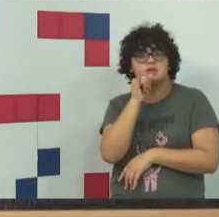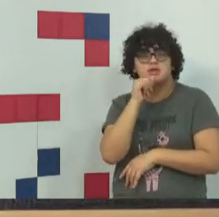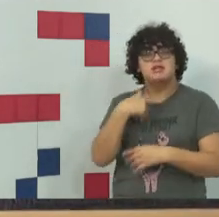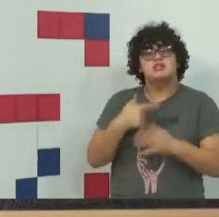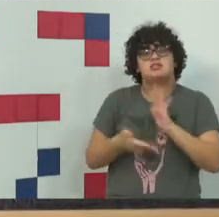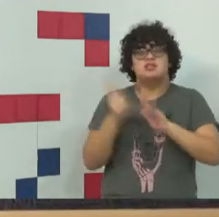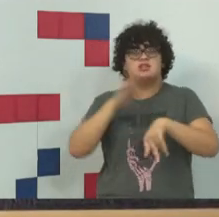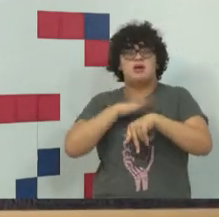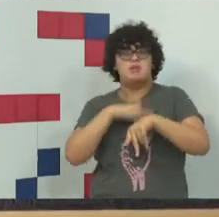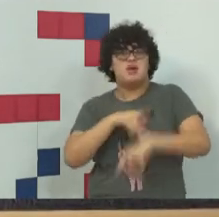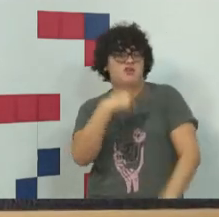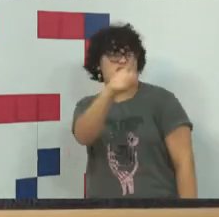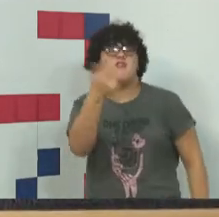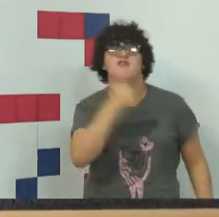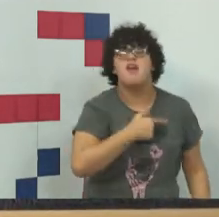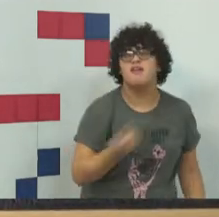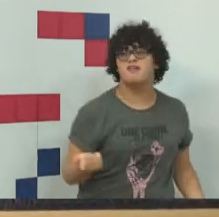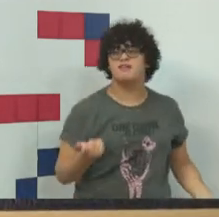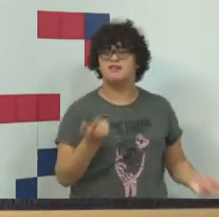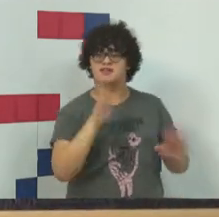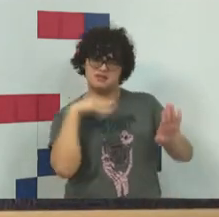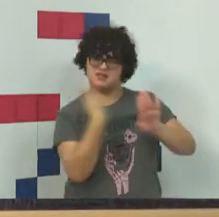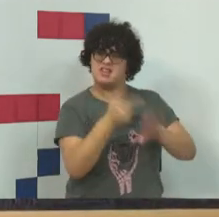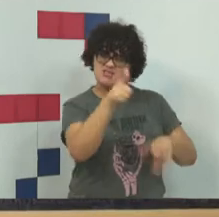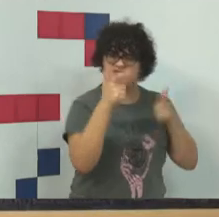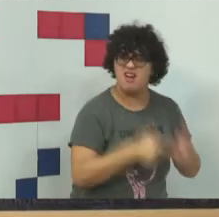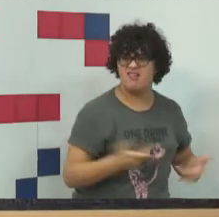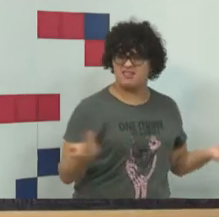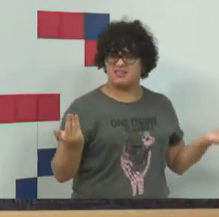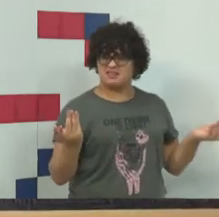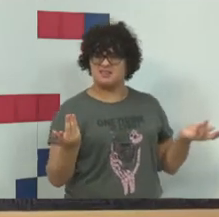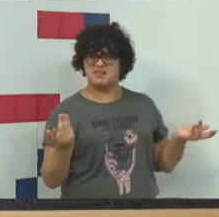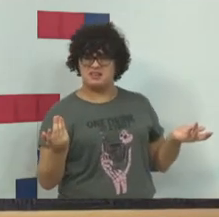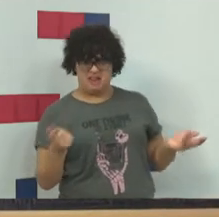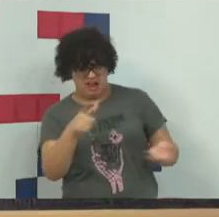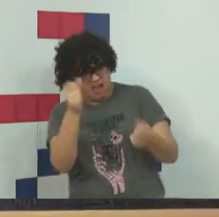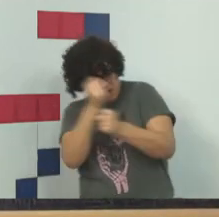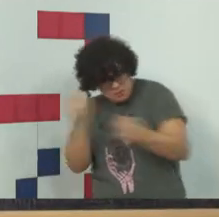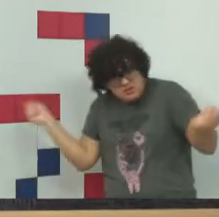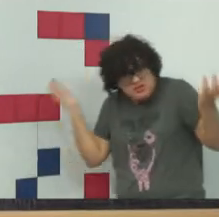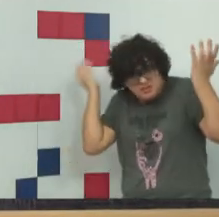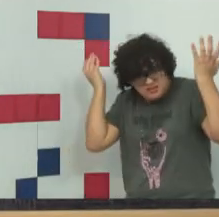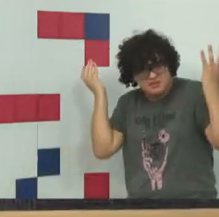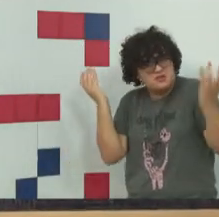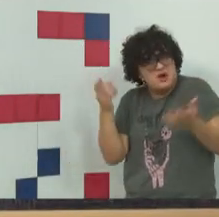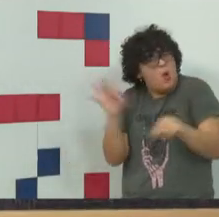seu tempo e escreve assim, sua feia, sua chata, te acho insuportável.